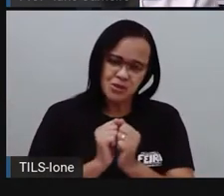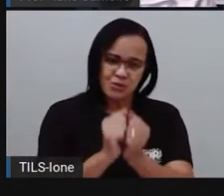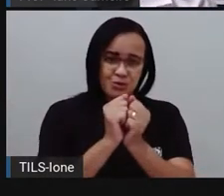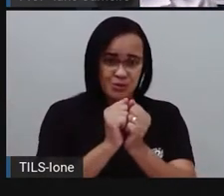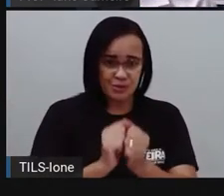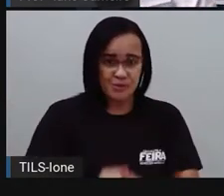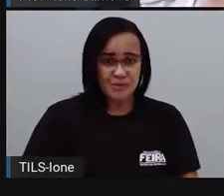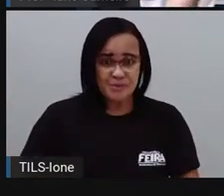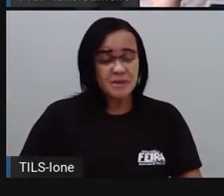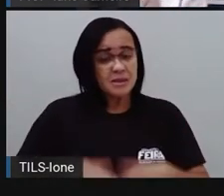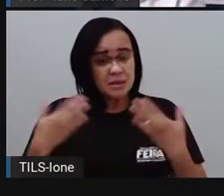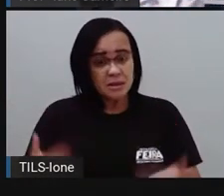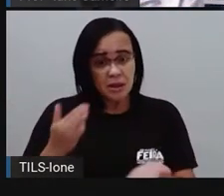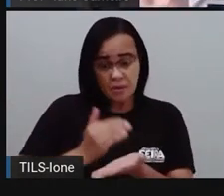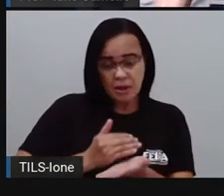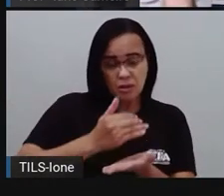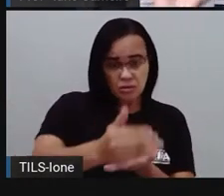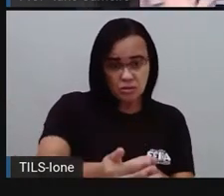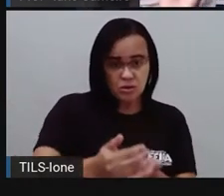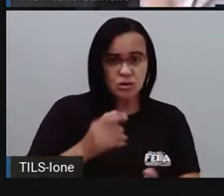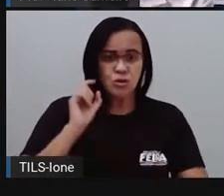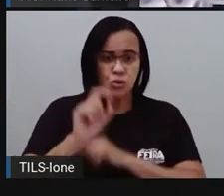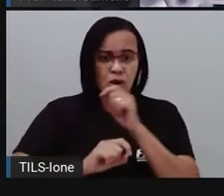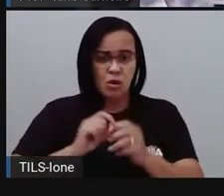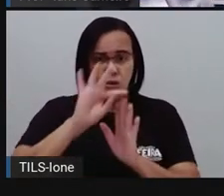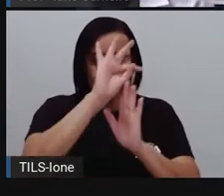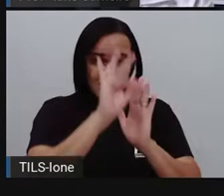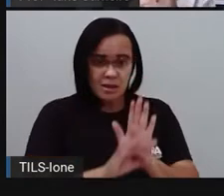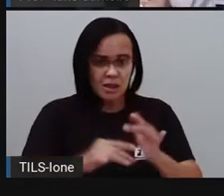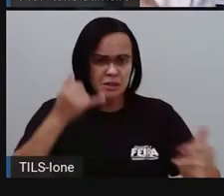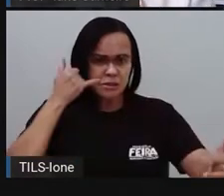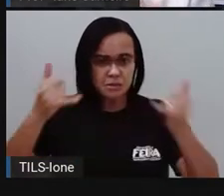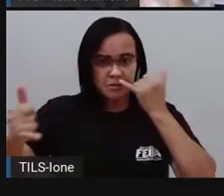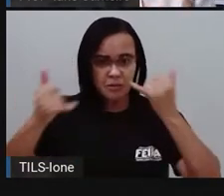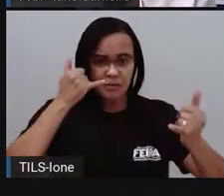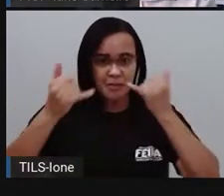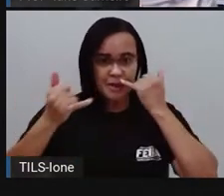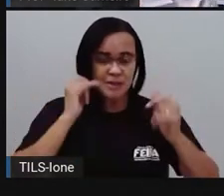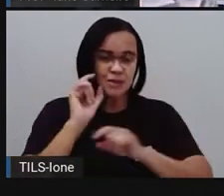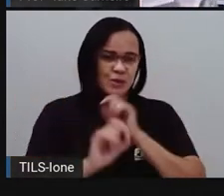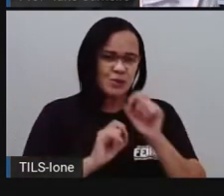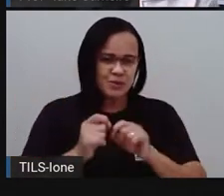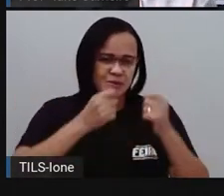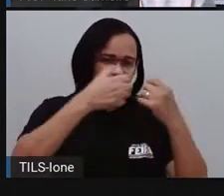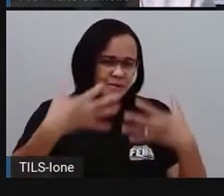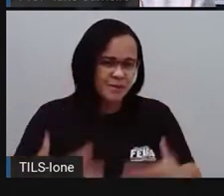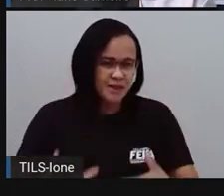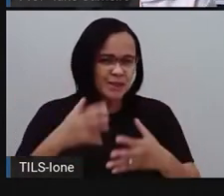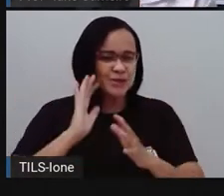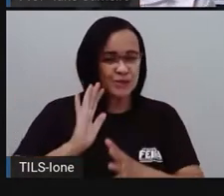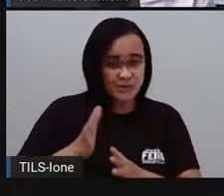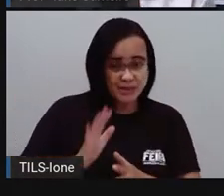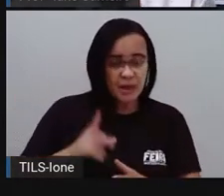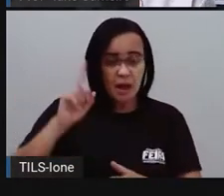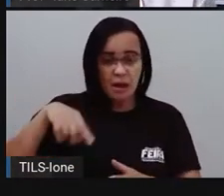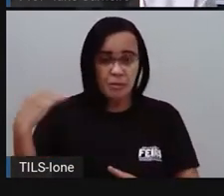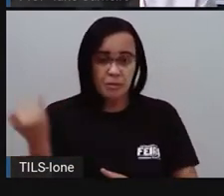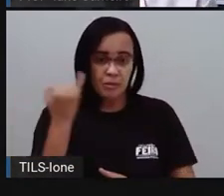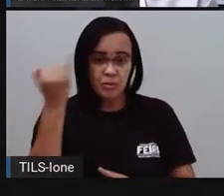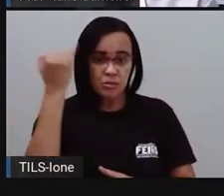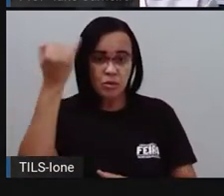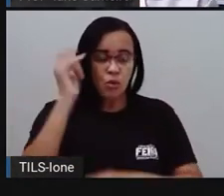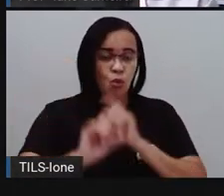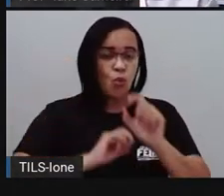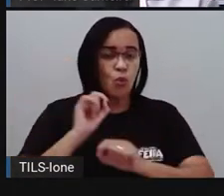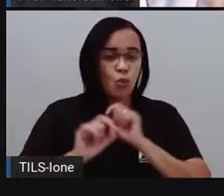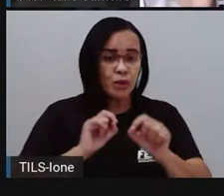continuar conversando, a Pro trouxe um texto informativo. Então, a Pro já explicou para vocês, né? A importância, né? Da gente,